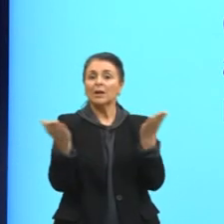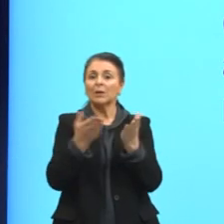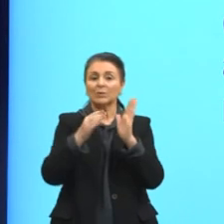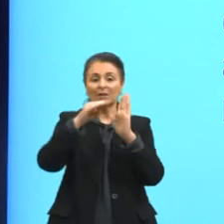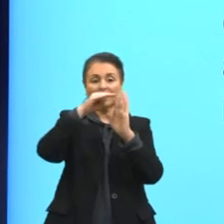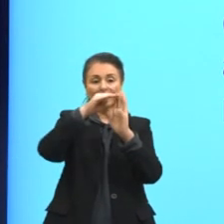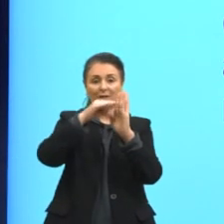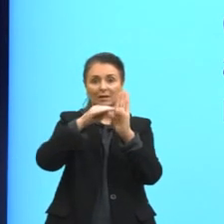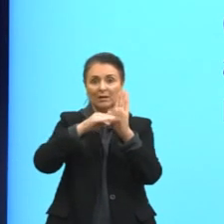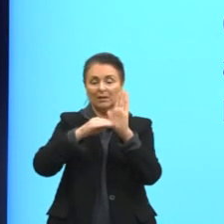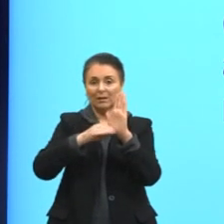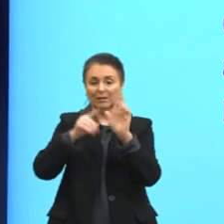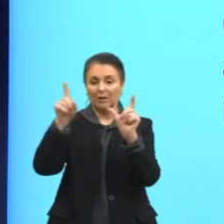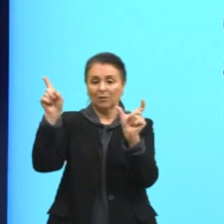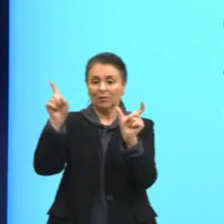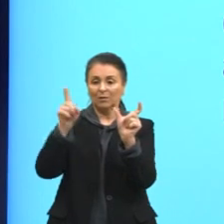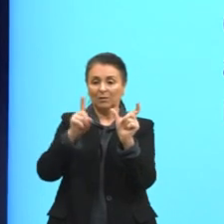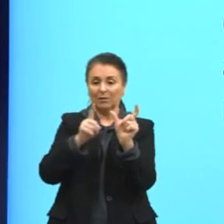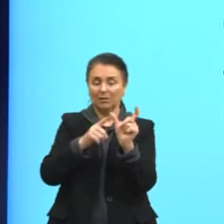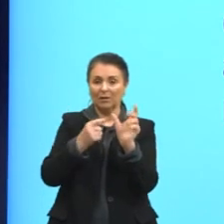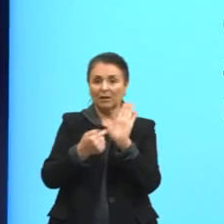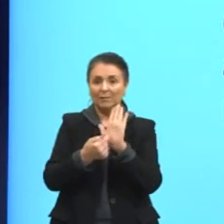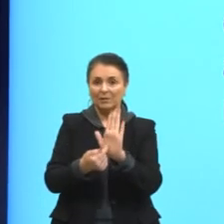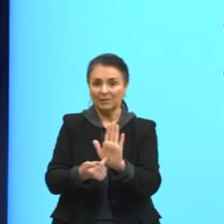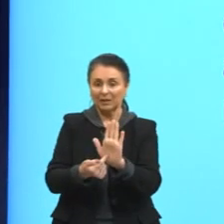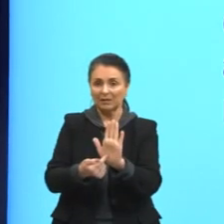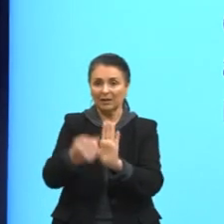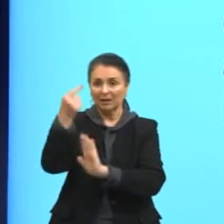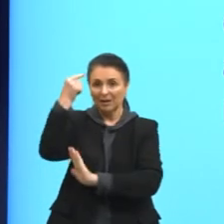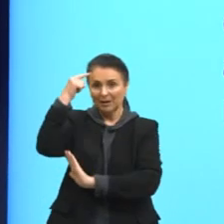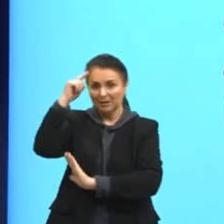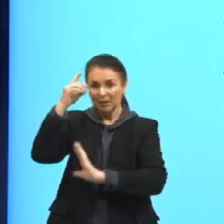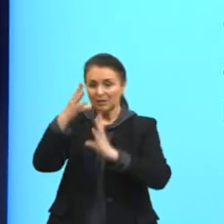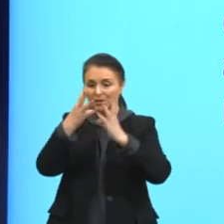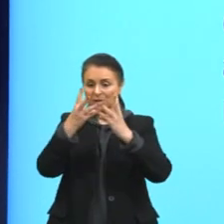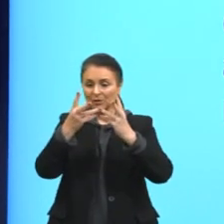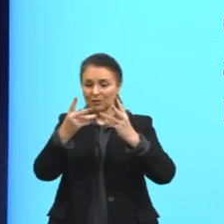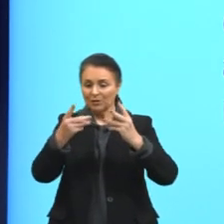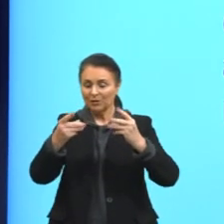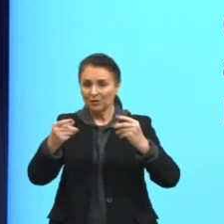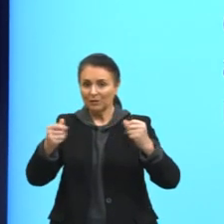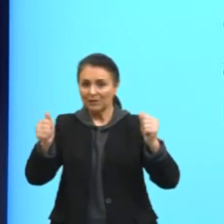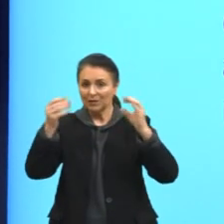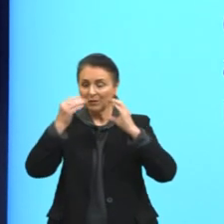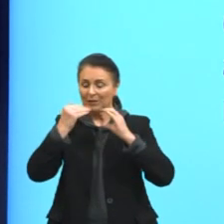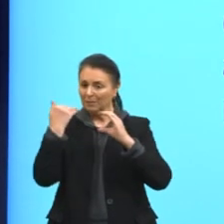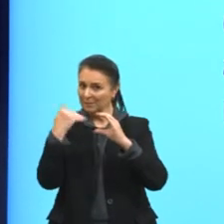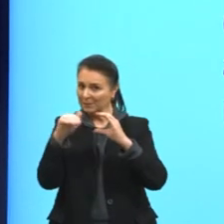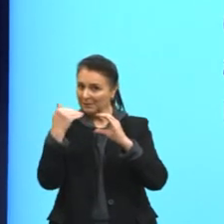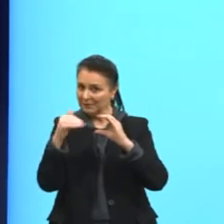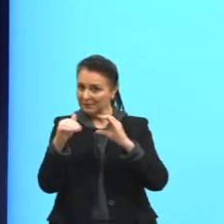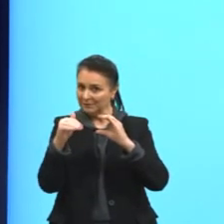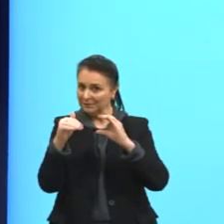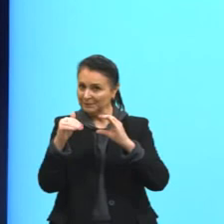decrescente, a gradação apresenta essa ideia de suavização da mensagem transmitida.